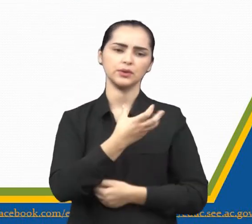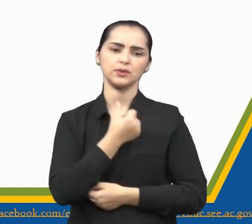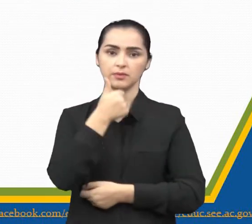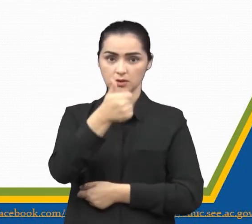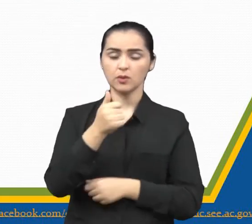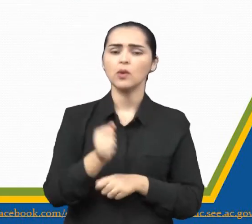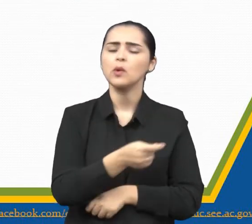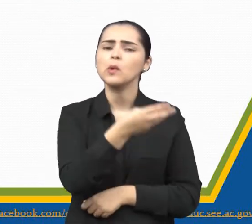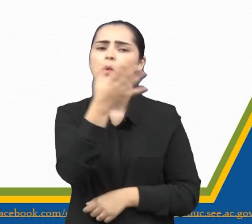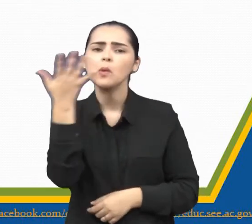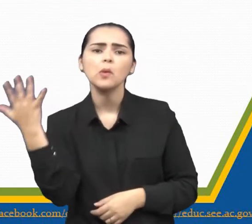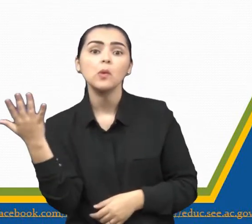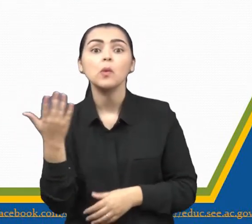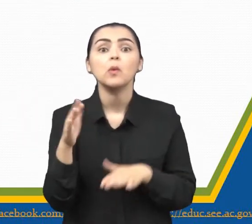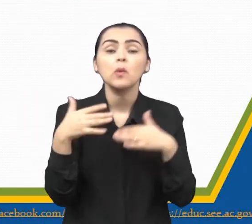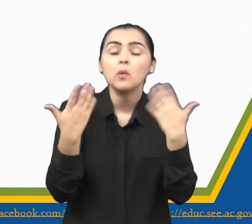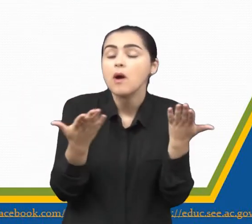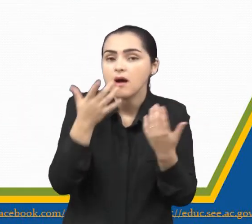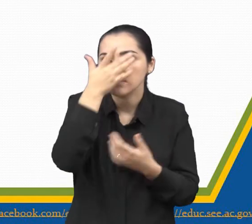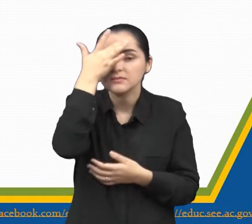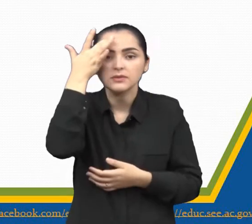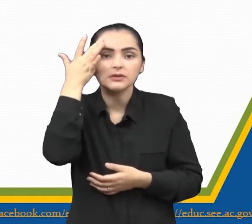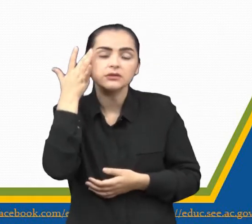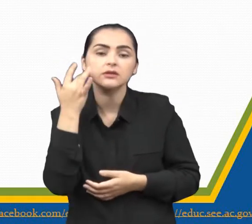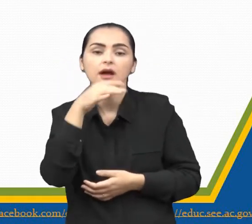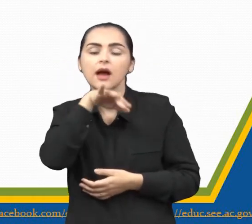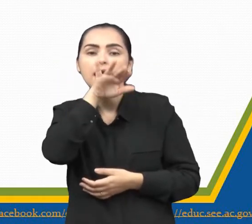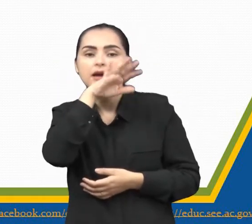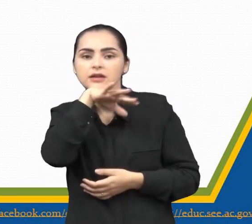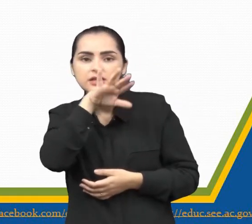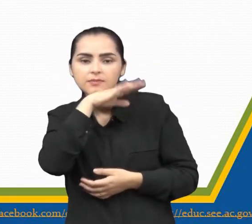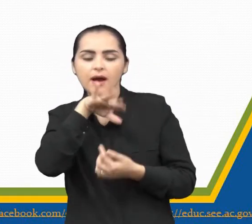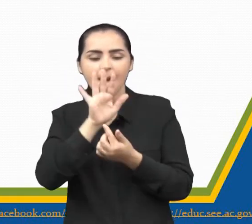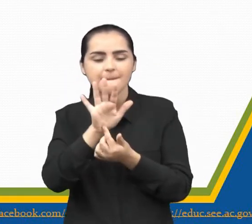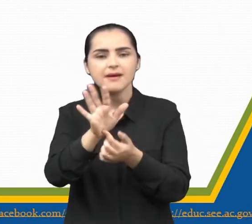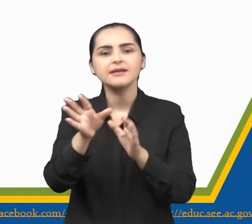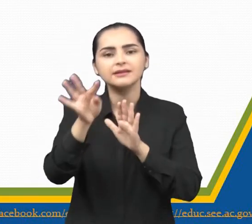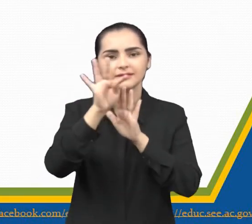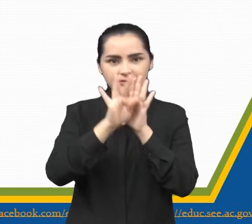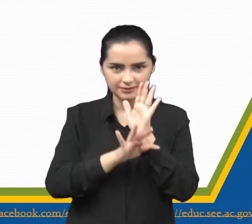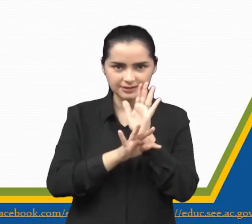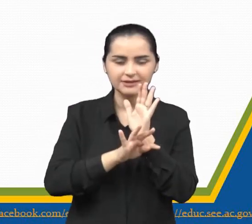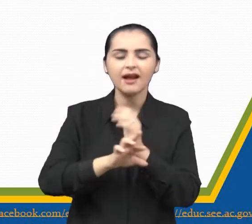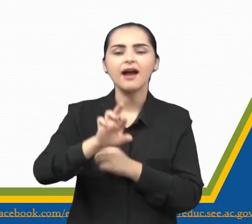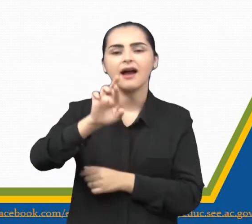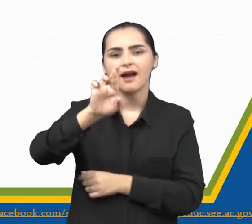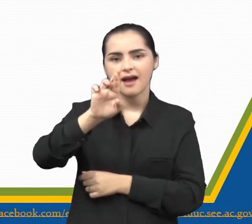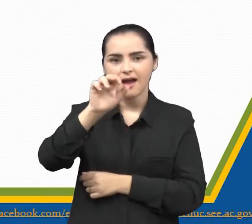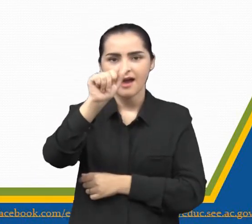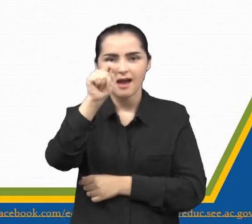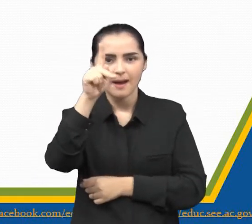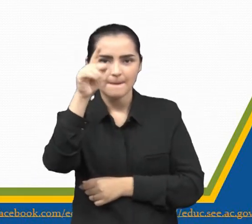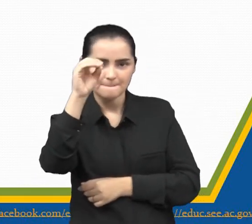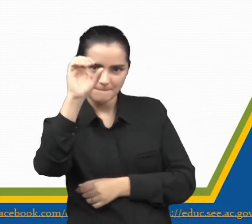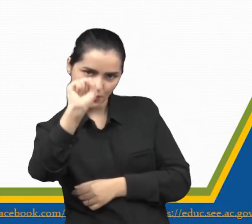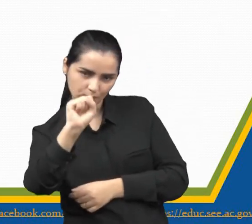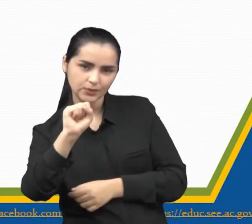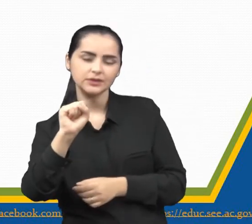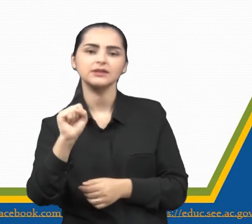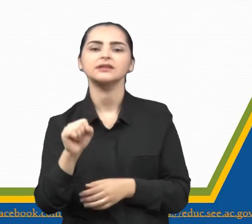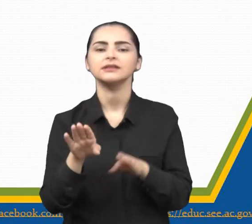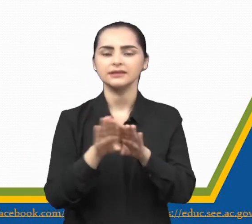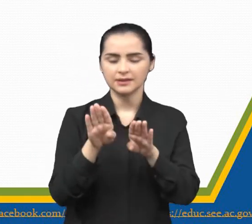quais personagens aparecem no texto? Vamos lá. Questão A. A raposa e o leão. B. A